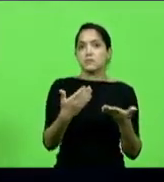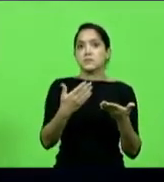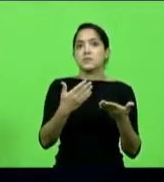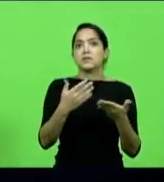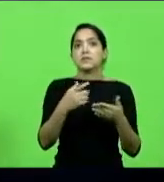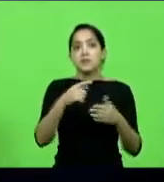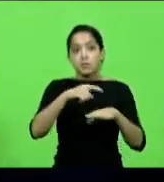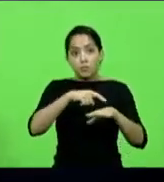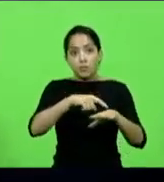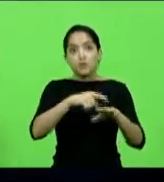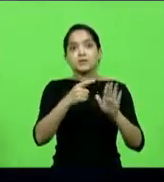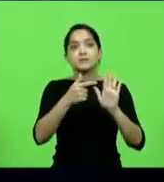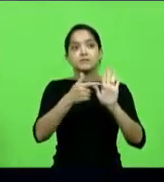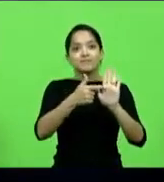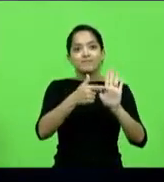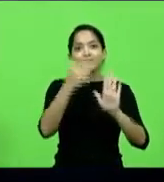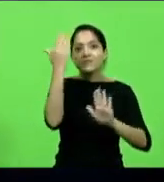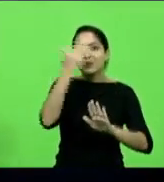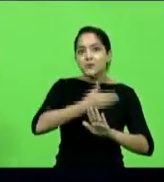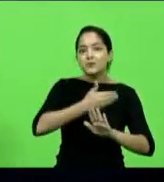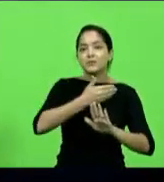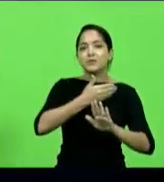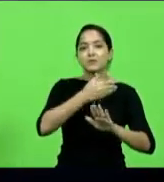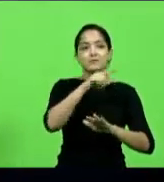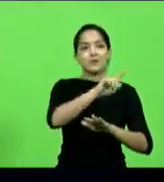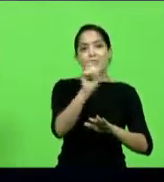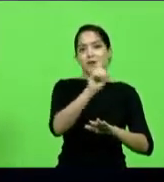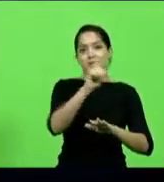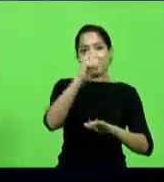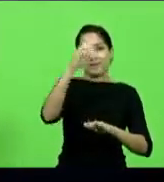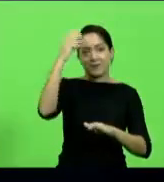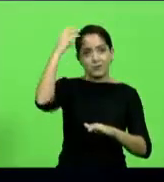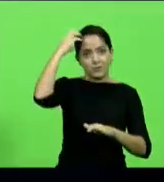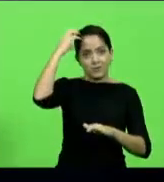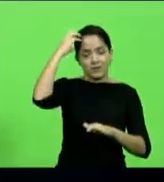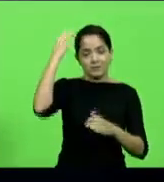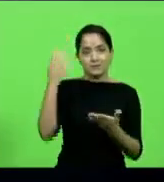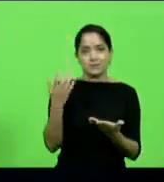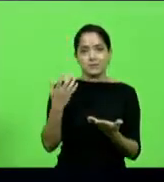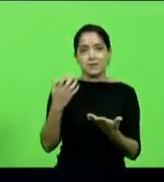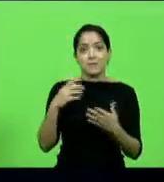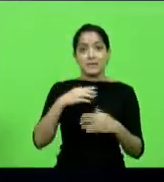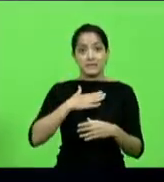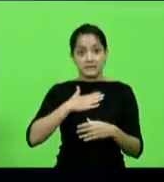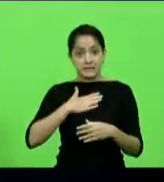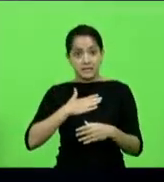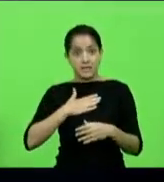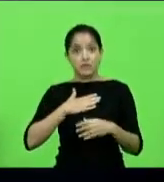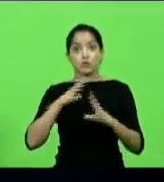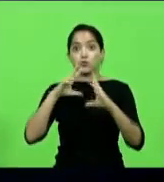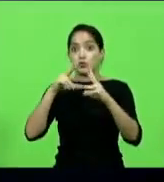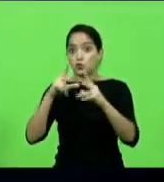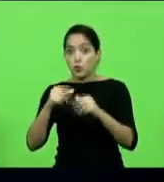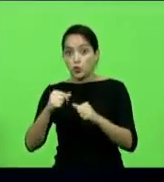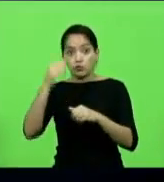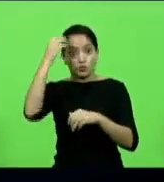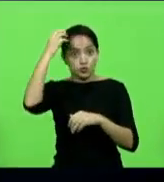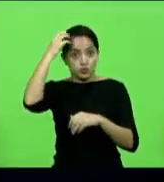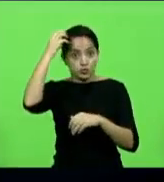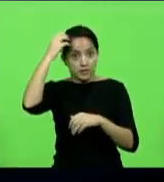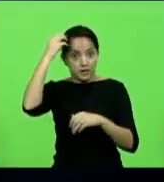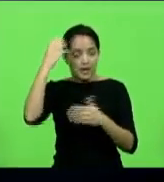o maníaco da bicicleta não era ele, era outra pessoa. Mas eu, como todas as pessoas que julgaram ele, pré-julgaram aquele cara,